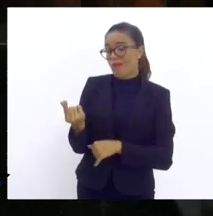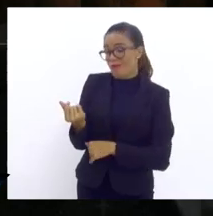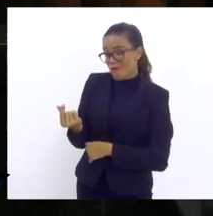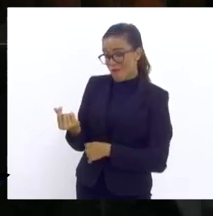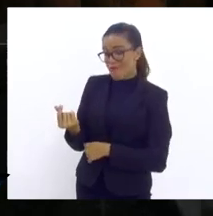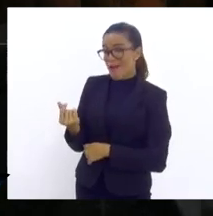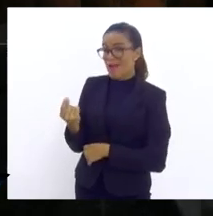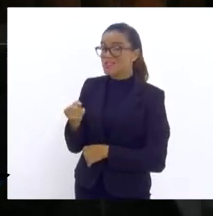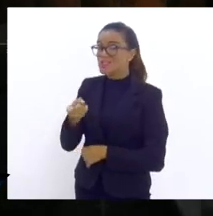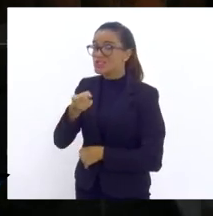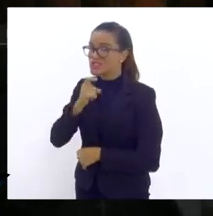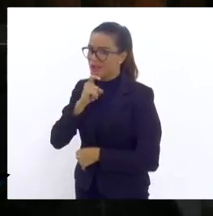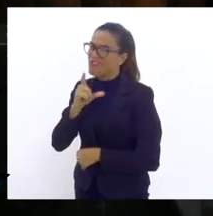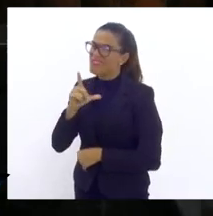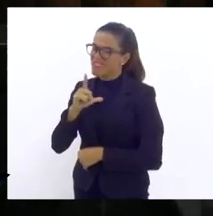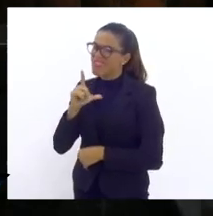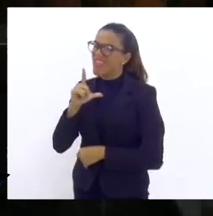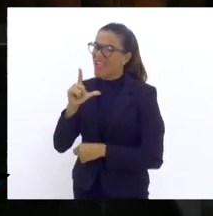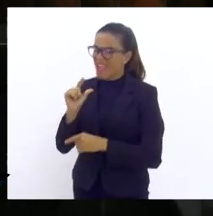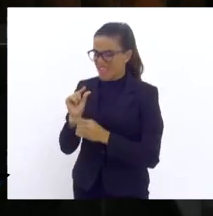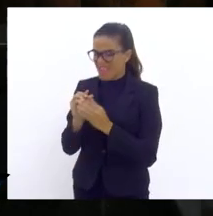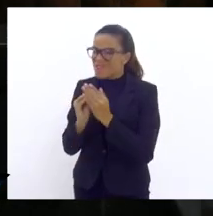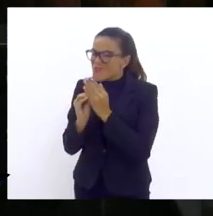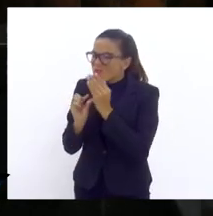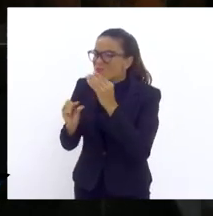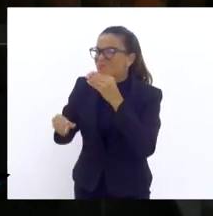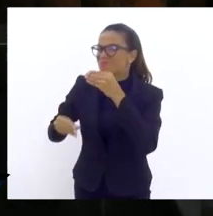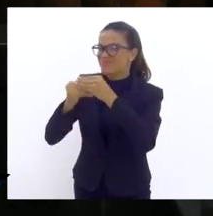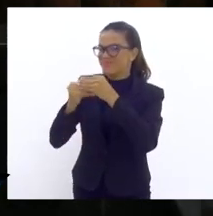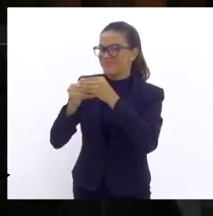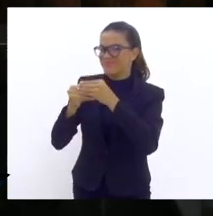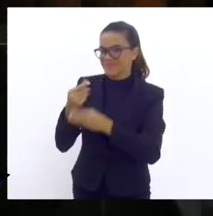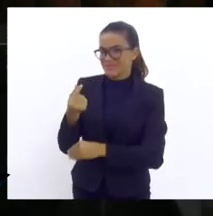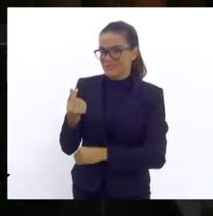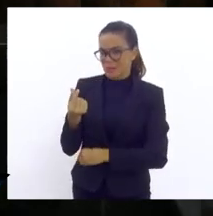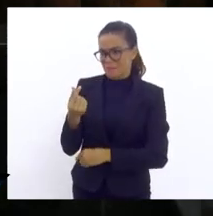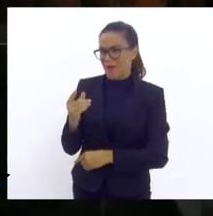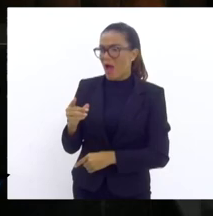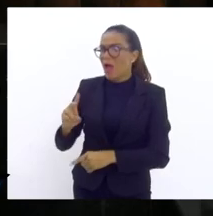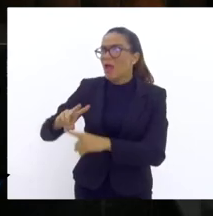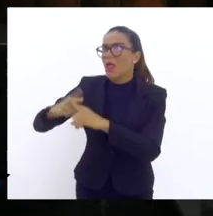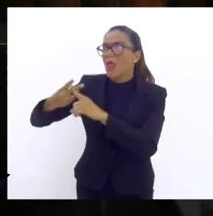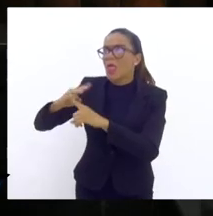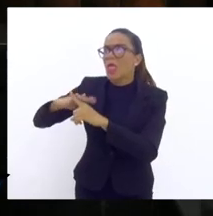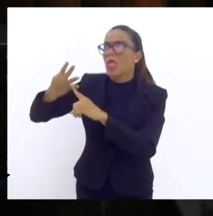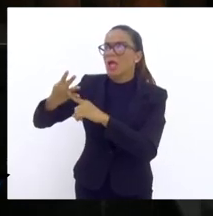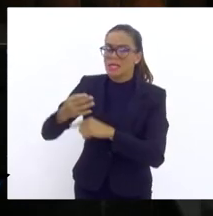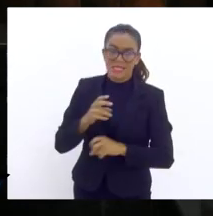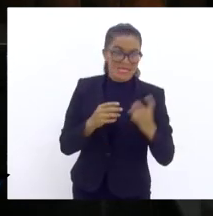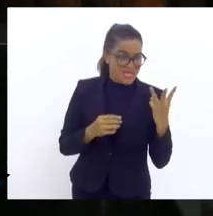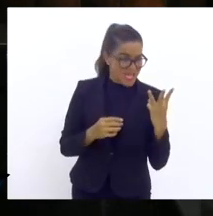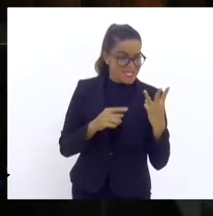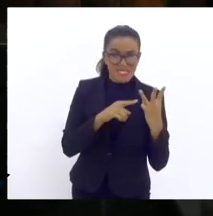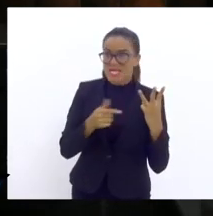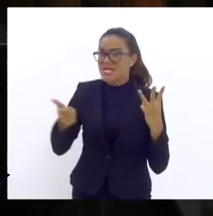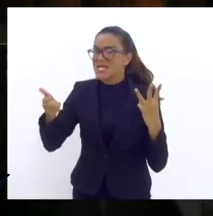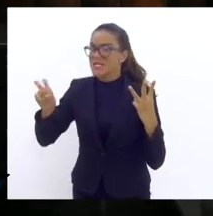gelada, tem um acréscimo de preço, mas não doba de R$ para R$,00.